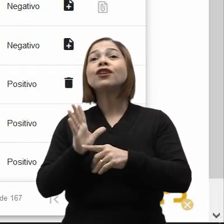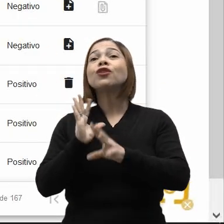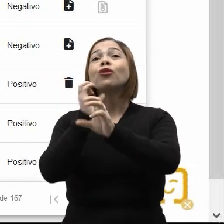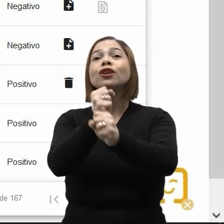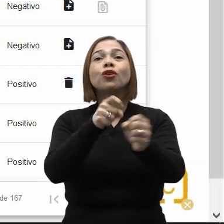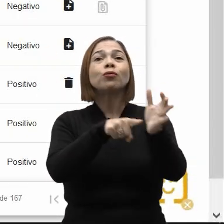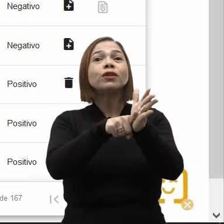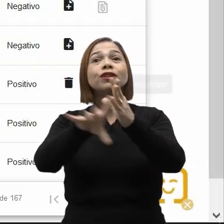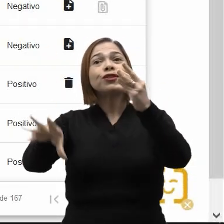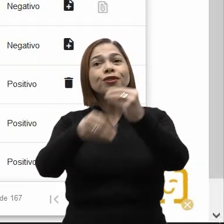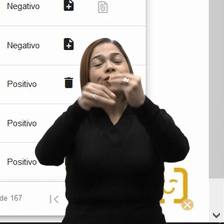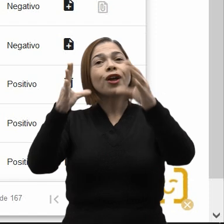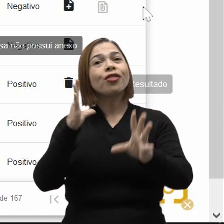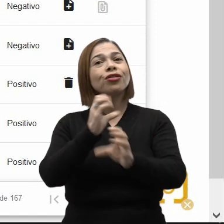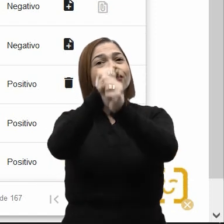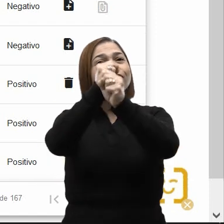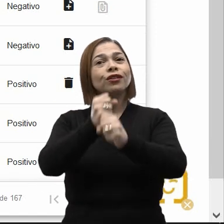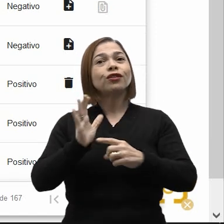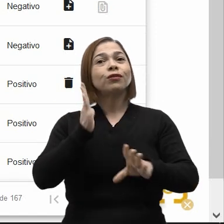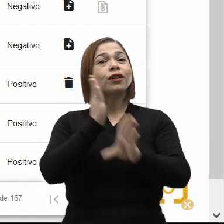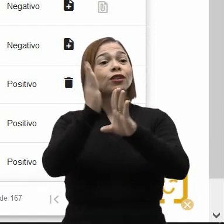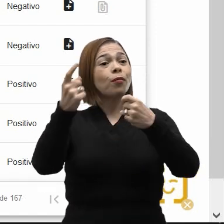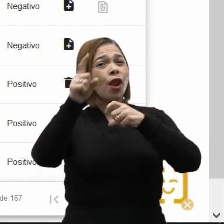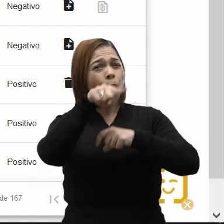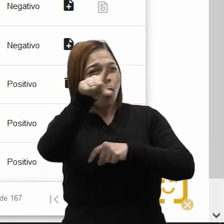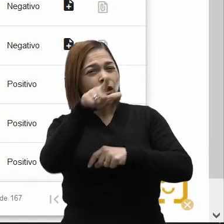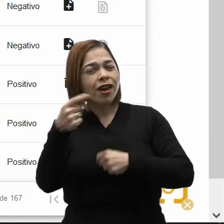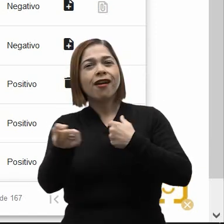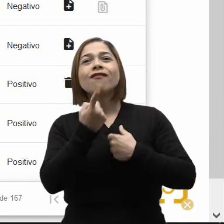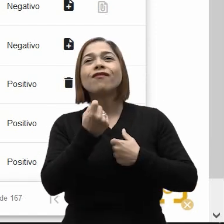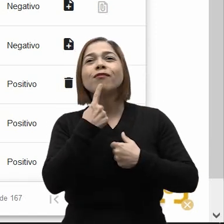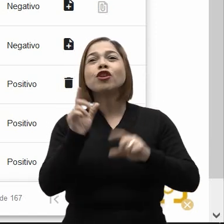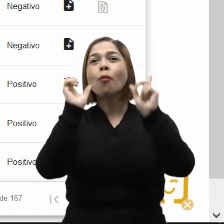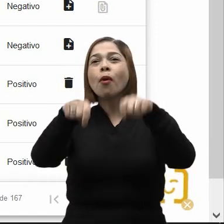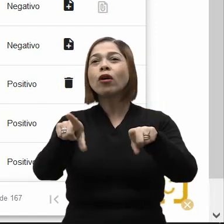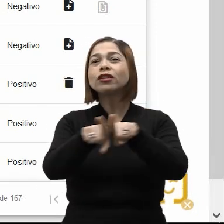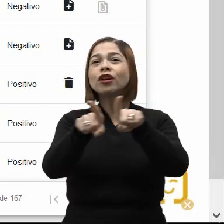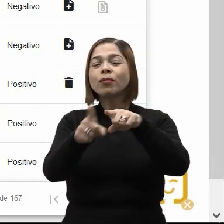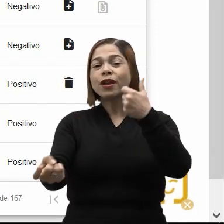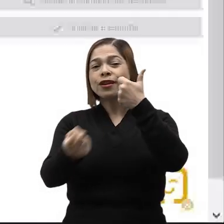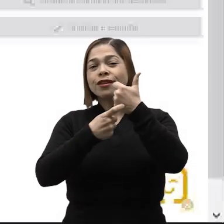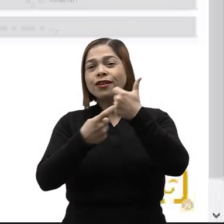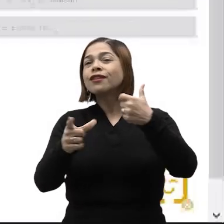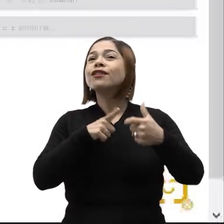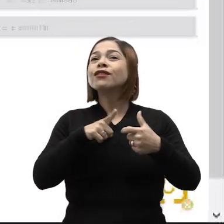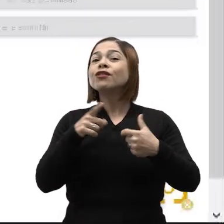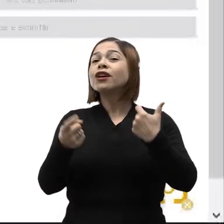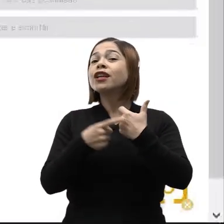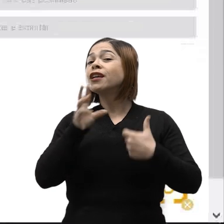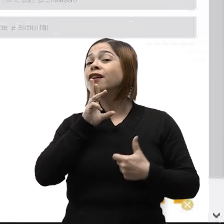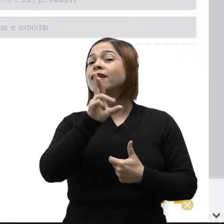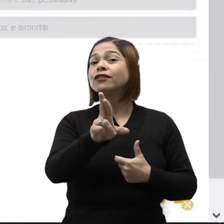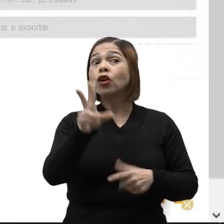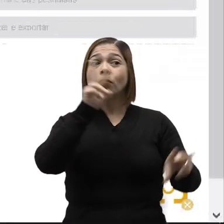contador de pesquisas adicionadas, identificado pela bolinha vermelha. É possível ainda clicar no ícone de clipe